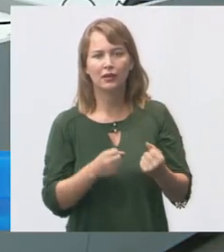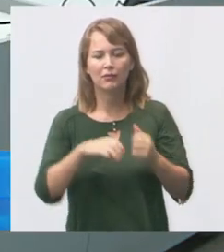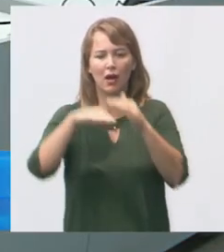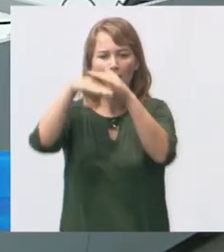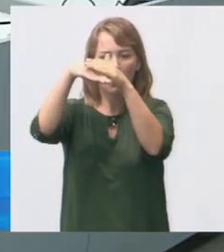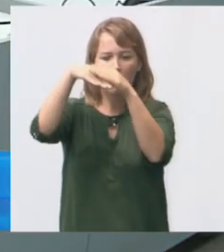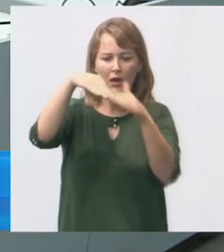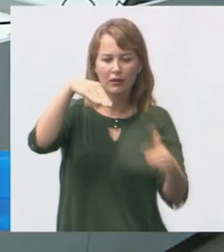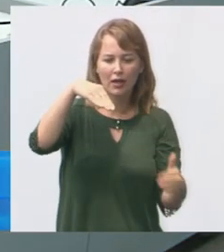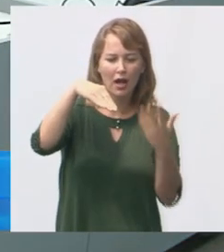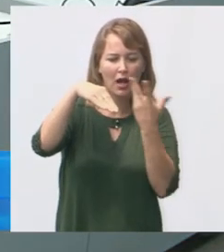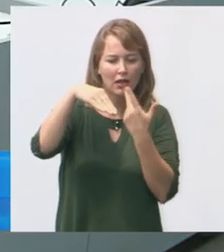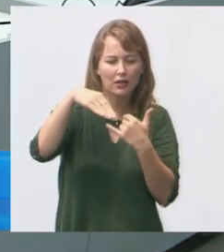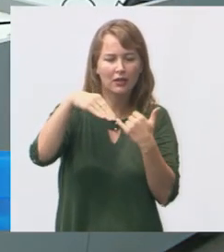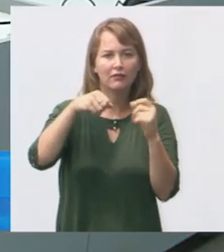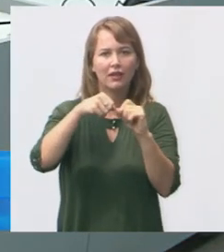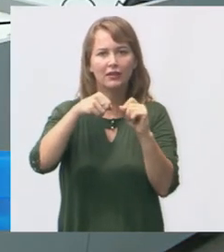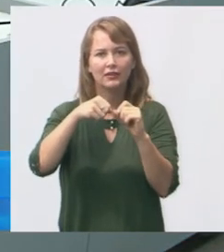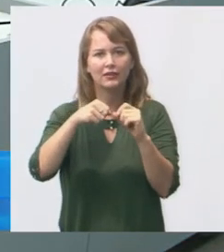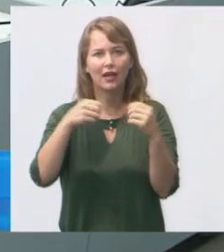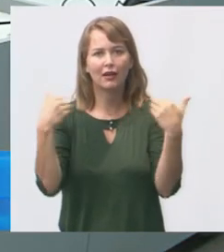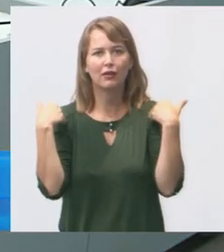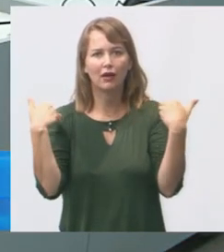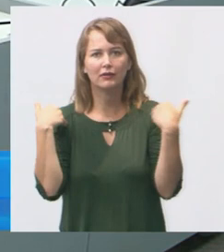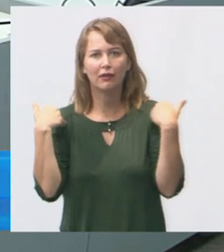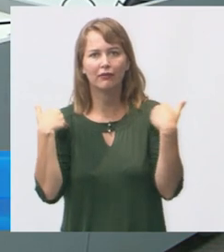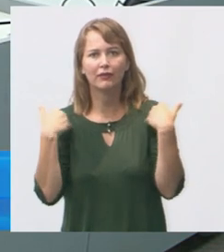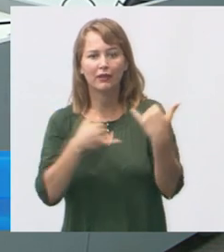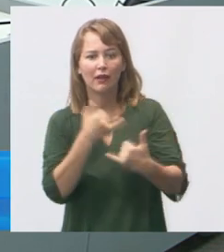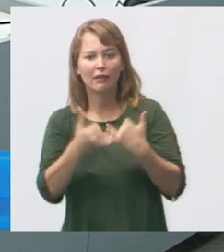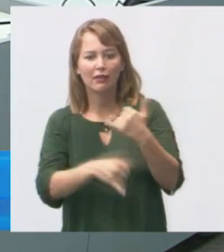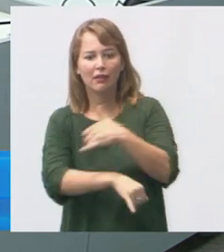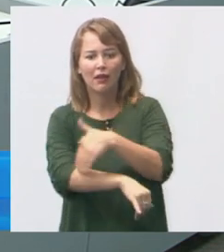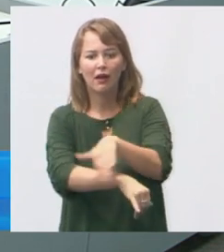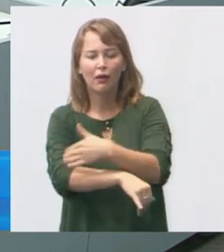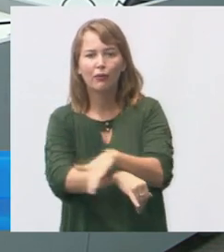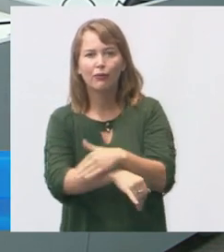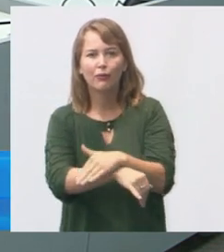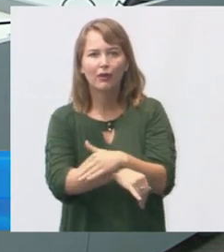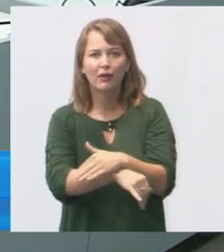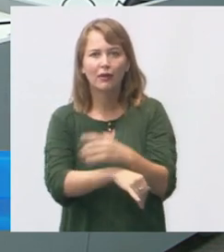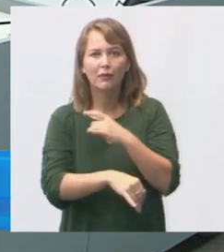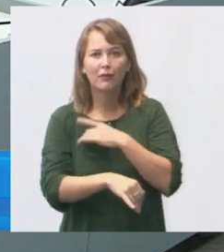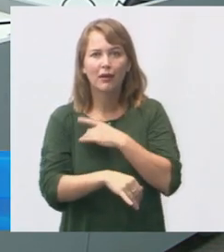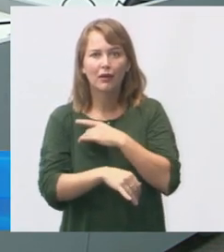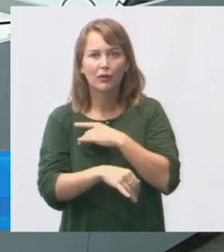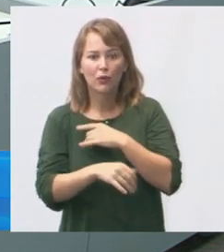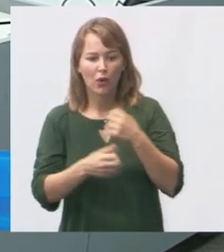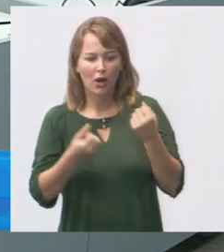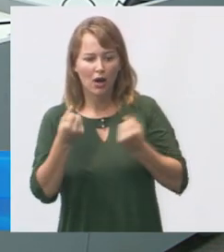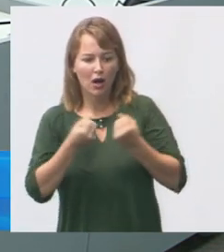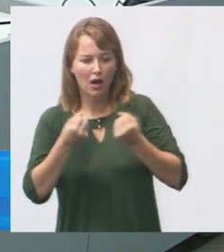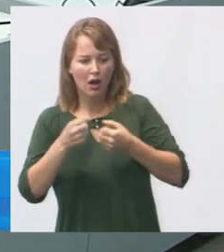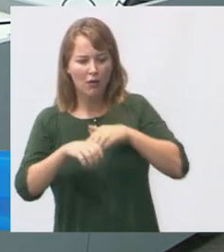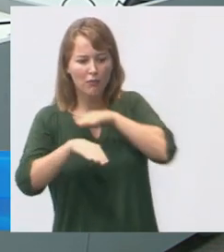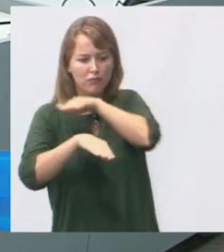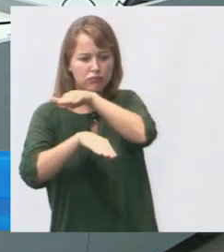ladeira as crianças fazendo educação física o medo era descer um carro e levar as crianças